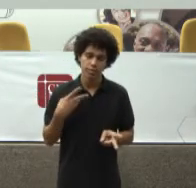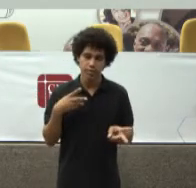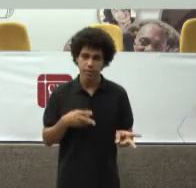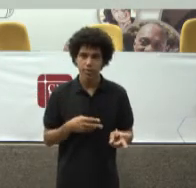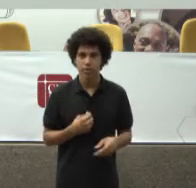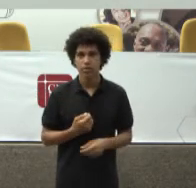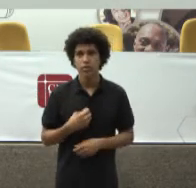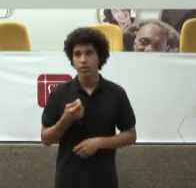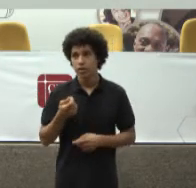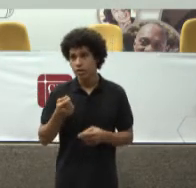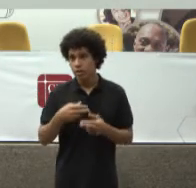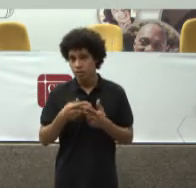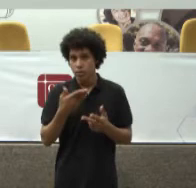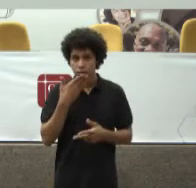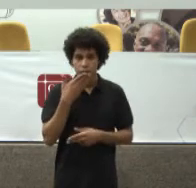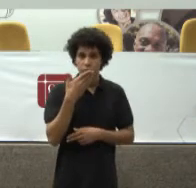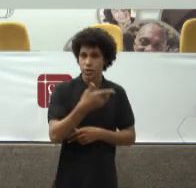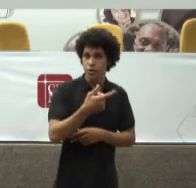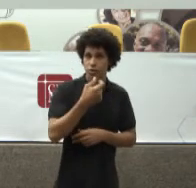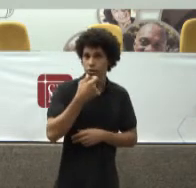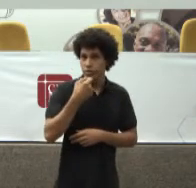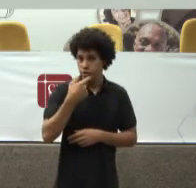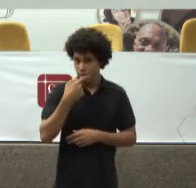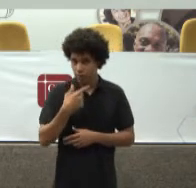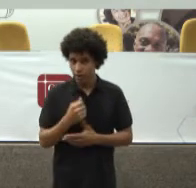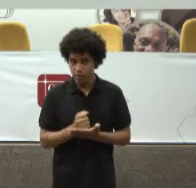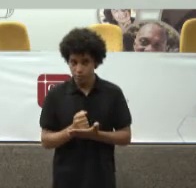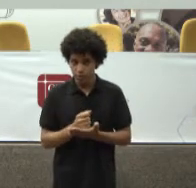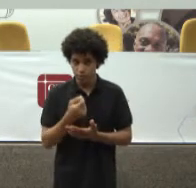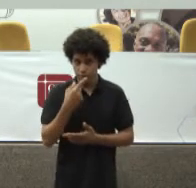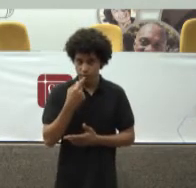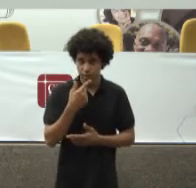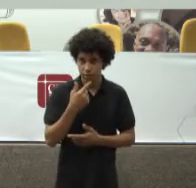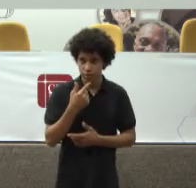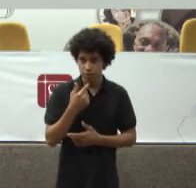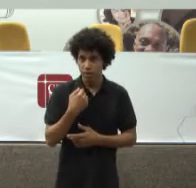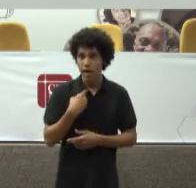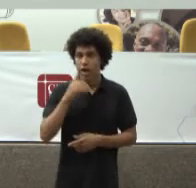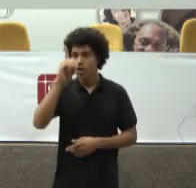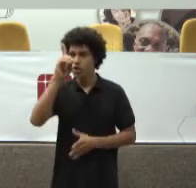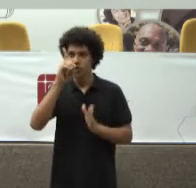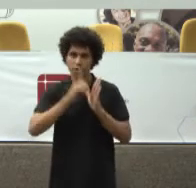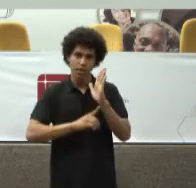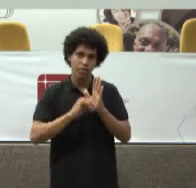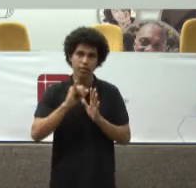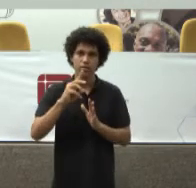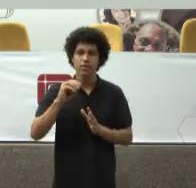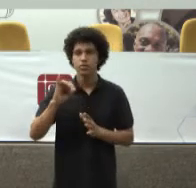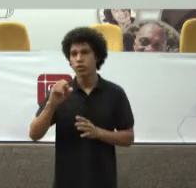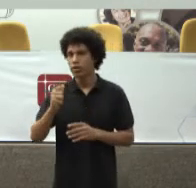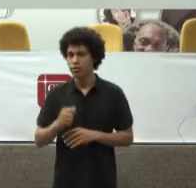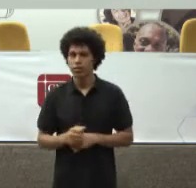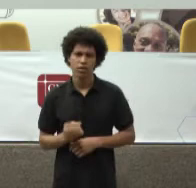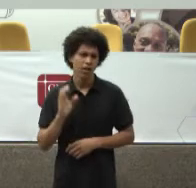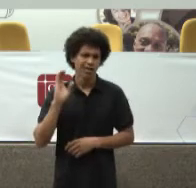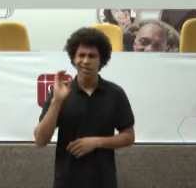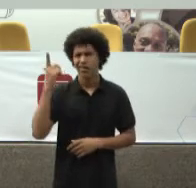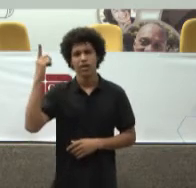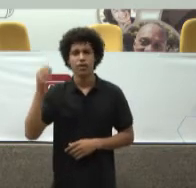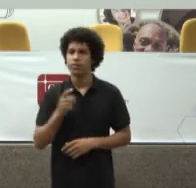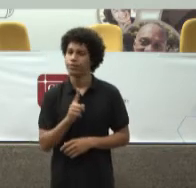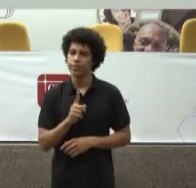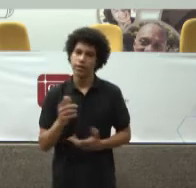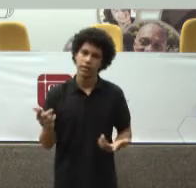Pedido de medicalização É direito É indisponível Claro que não é Mas foi uma Uma forma Que se achou